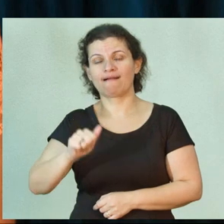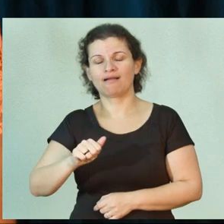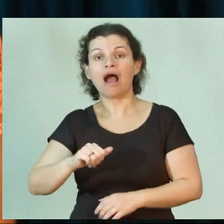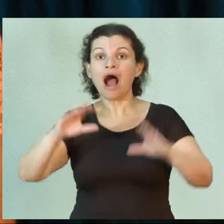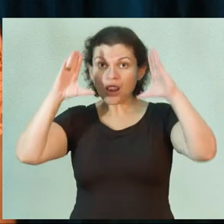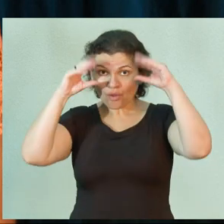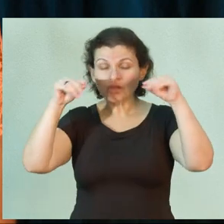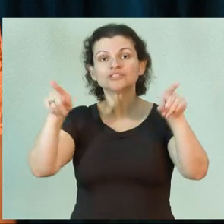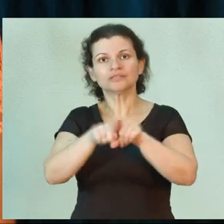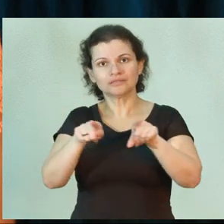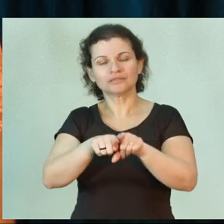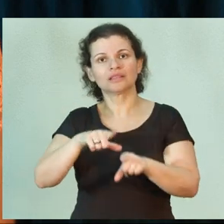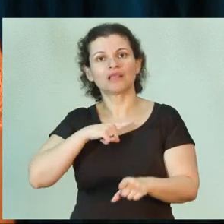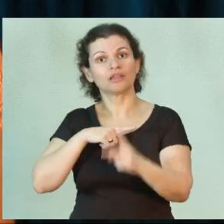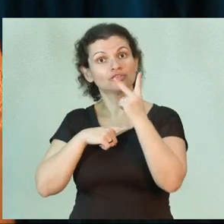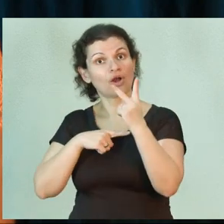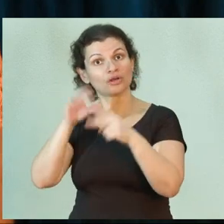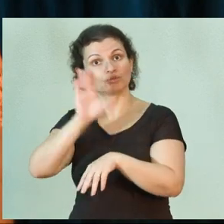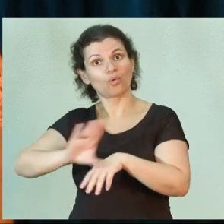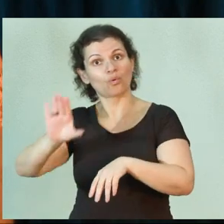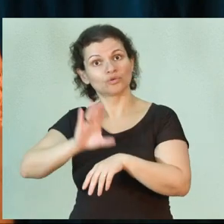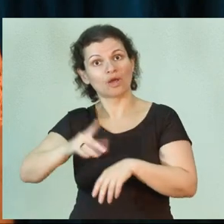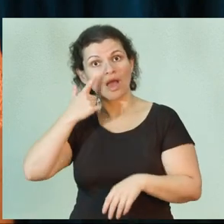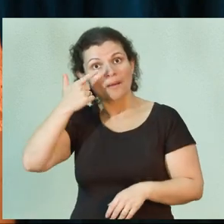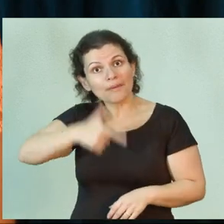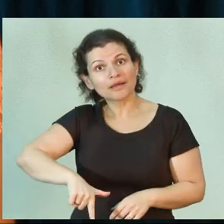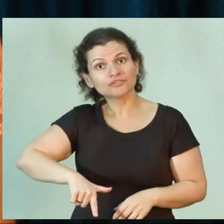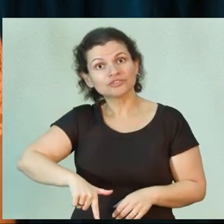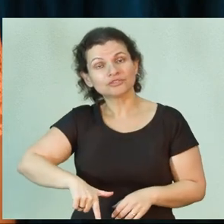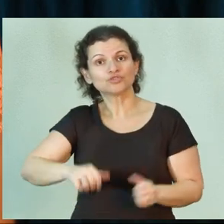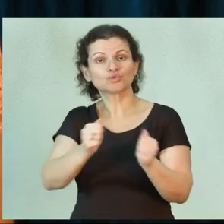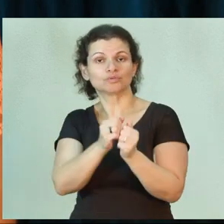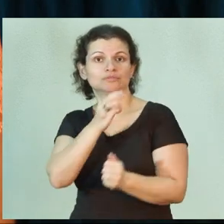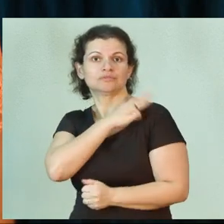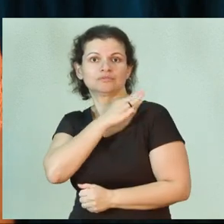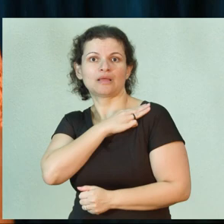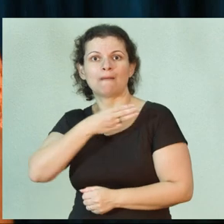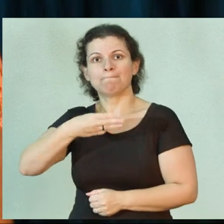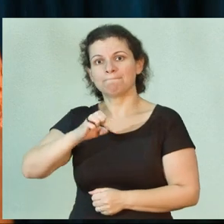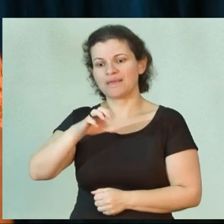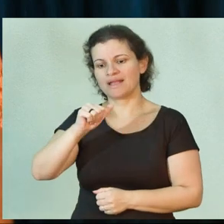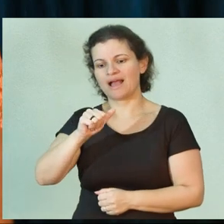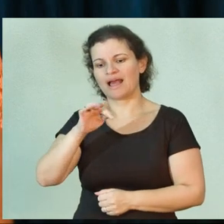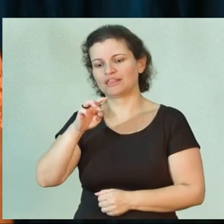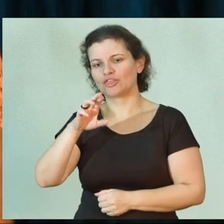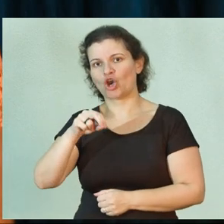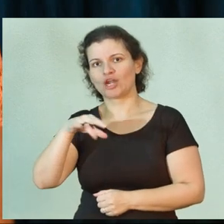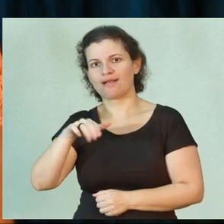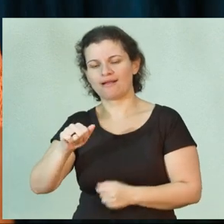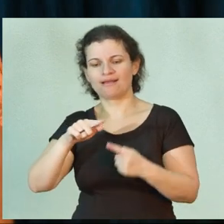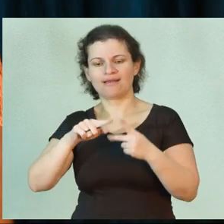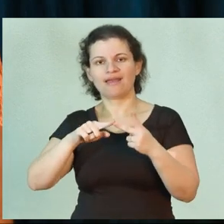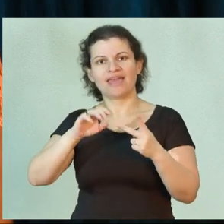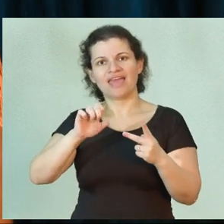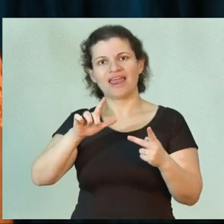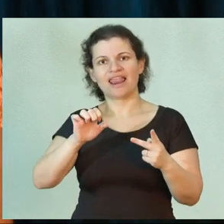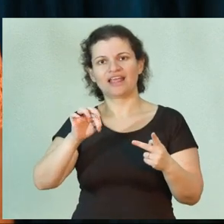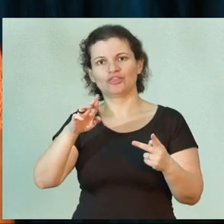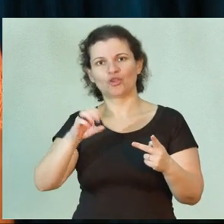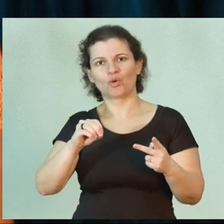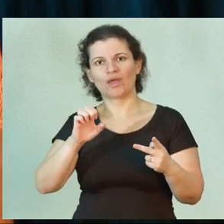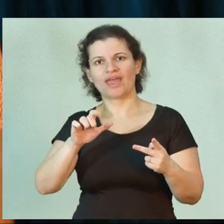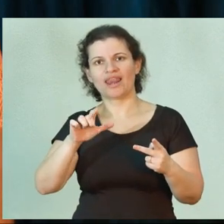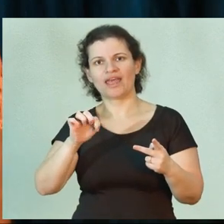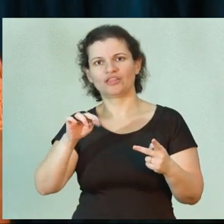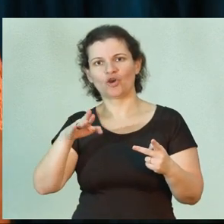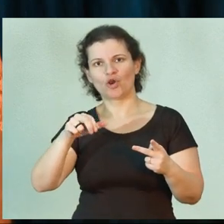também nós temos dois cursos ainda que se repetem com o ensino médio, que o mecatrônica e eletroeletrônica. E na modalidade com